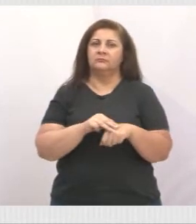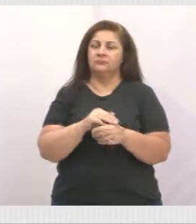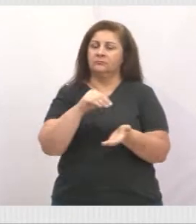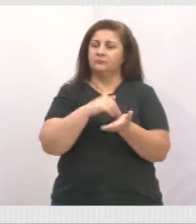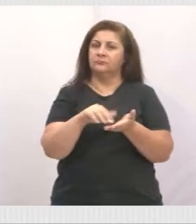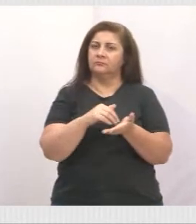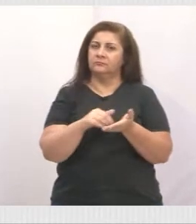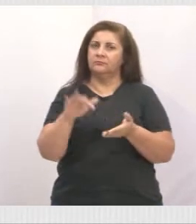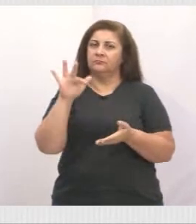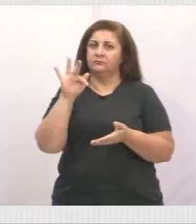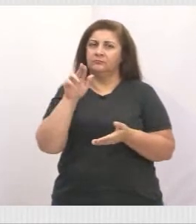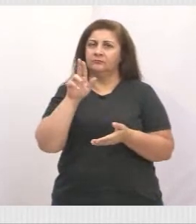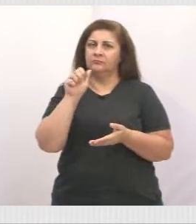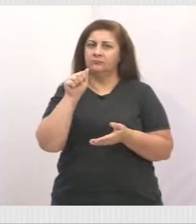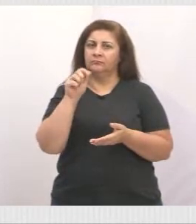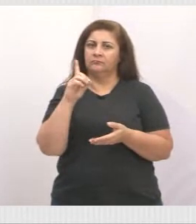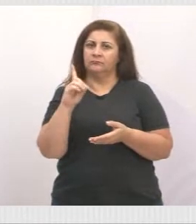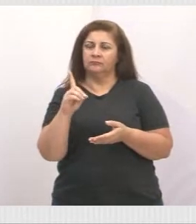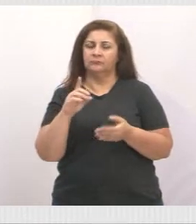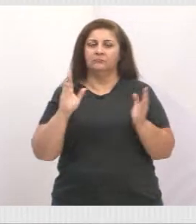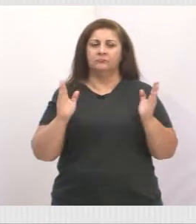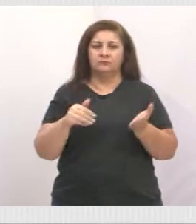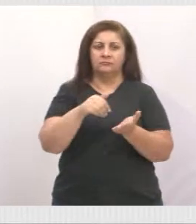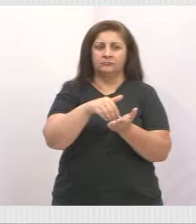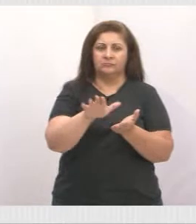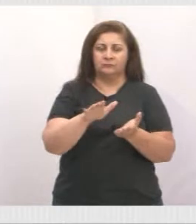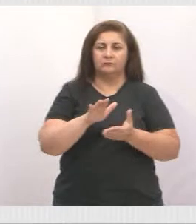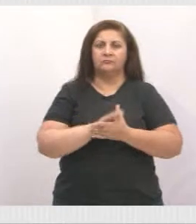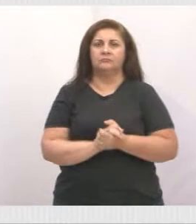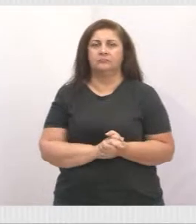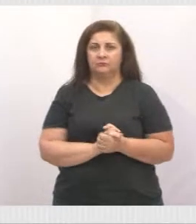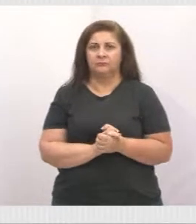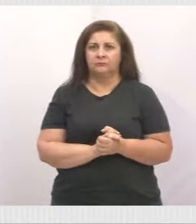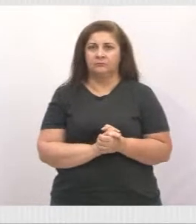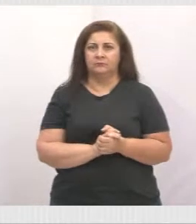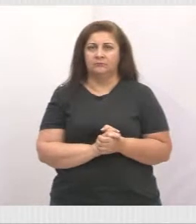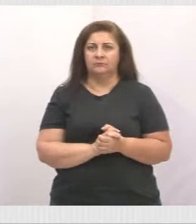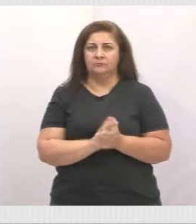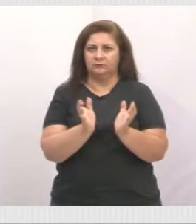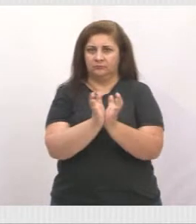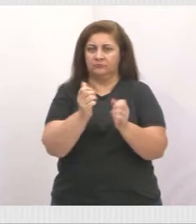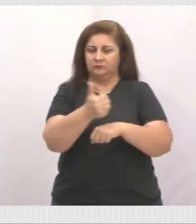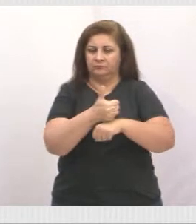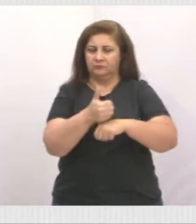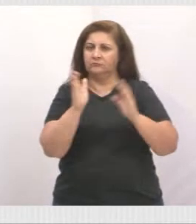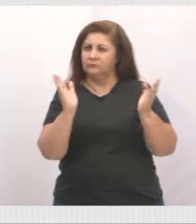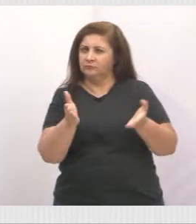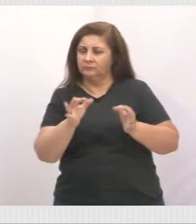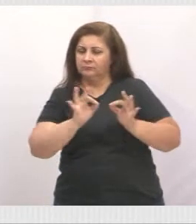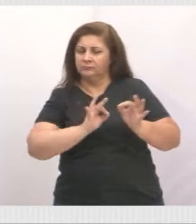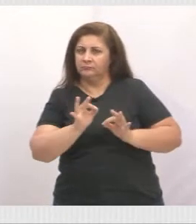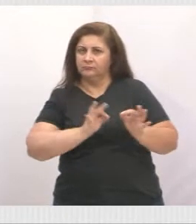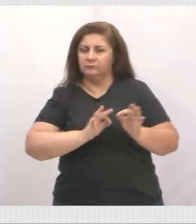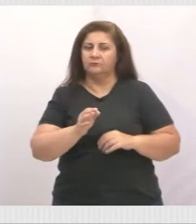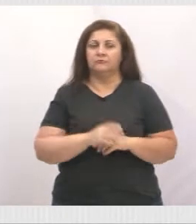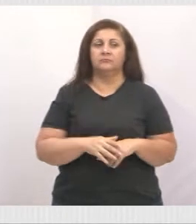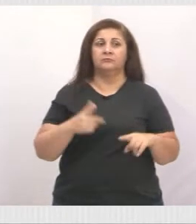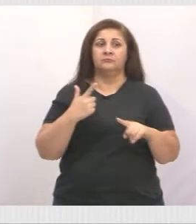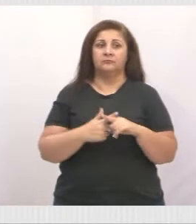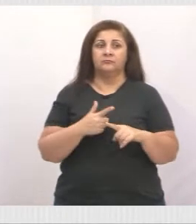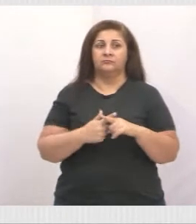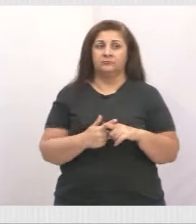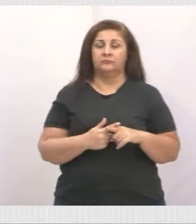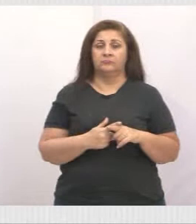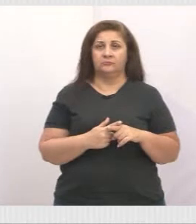já está encaminhando, o pessoal já vai lá dar uma... Vamos fazer a manutenção, porque ali é uma